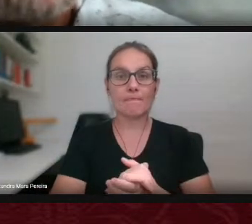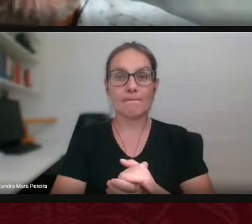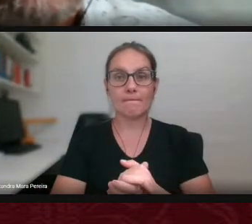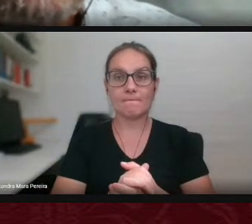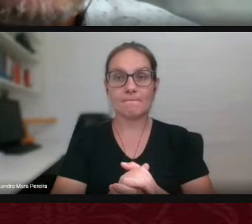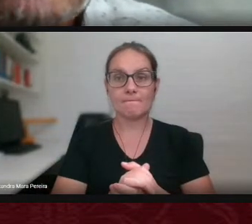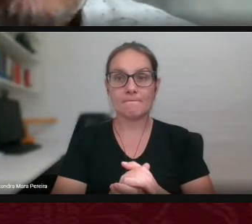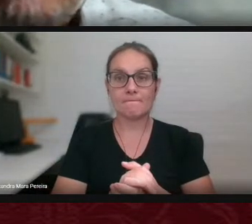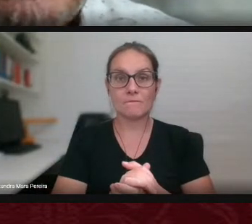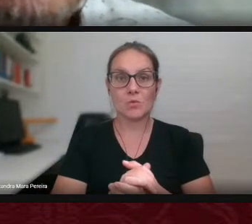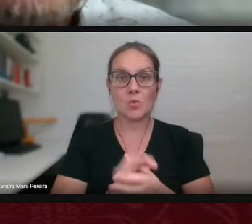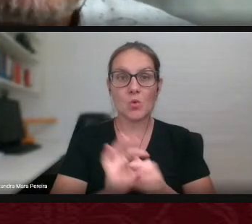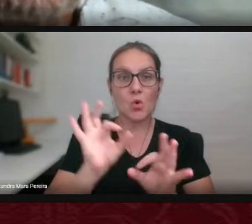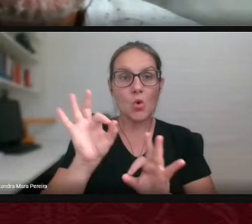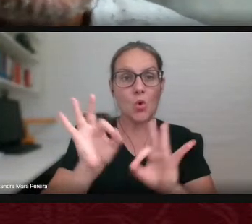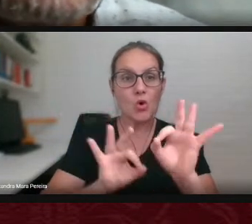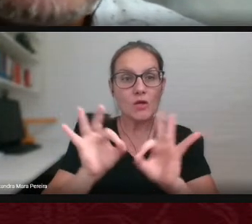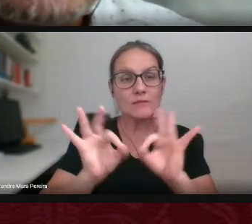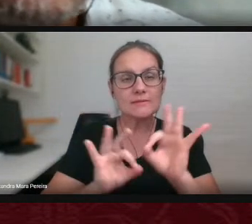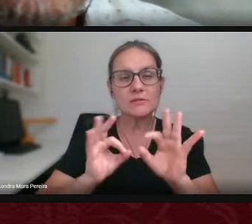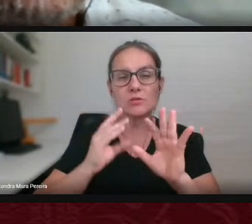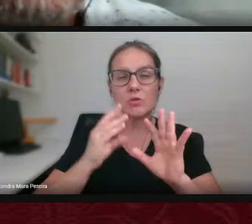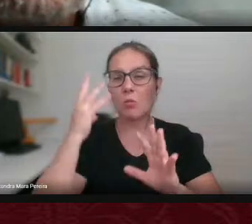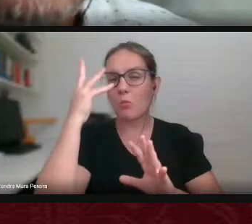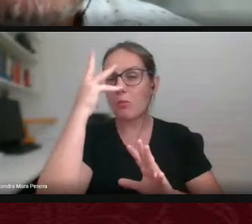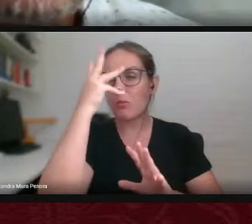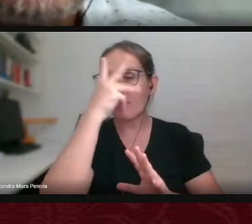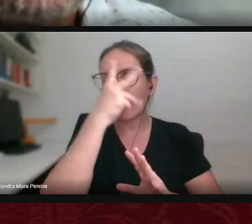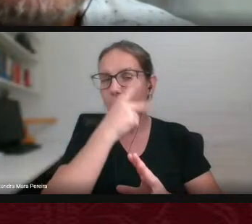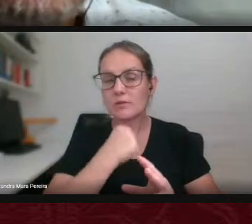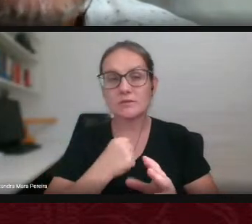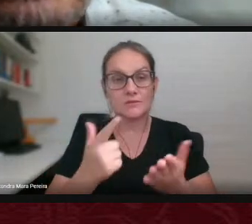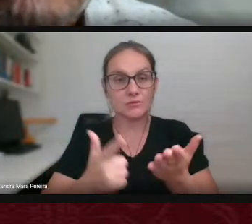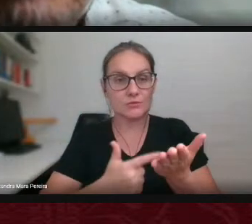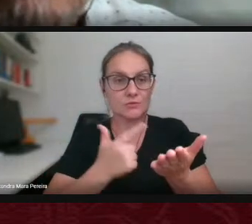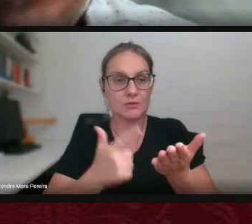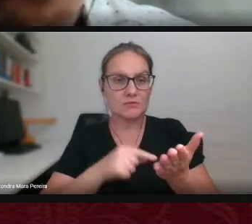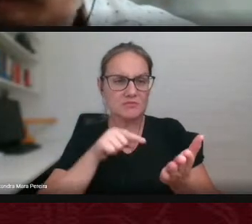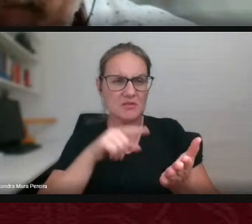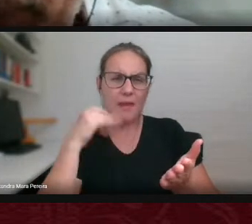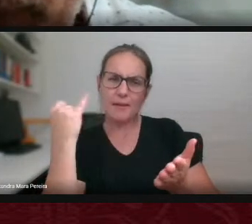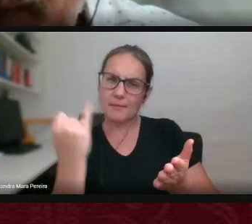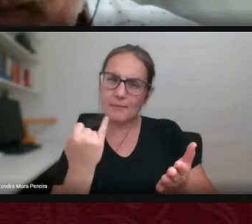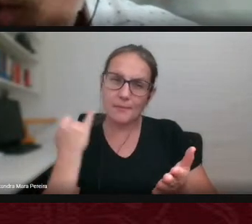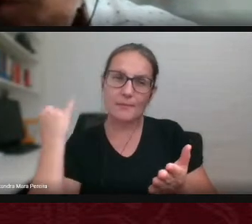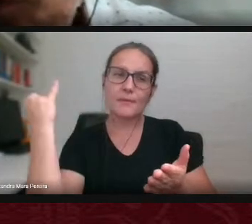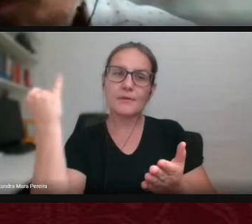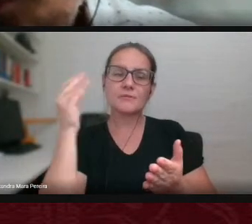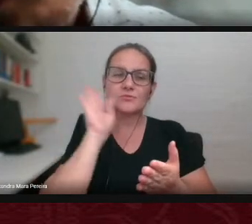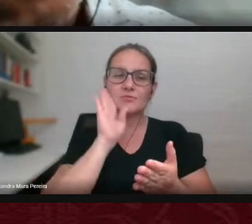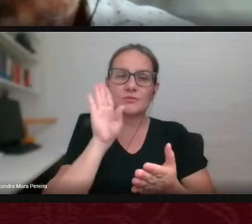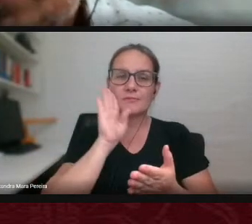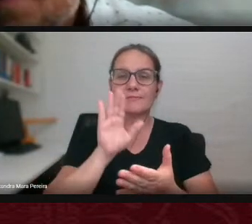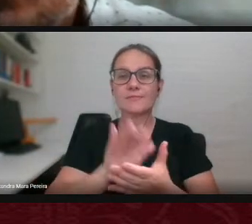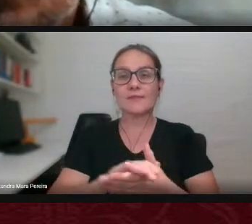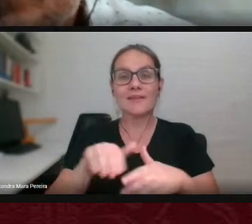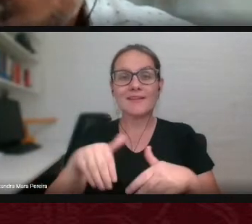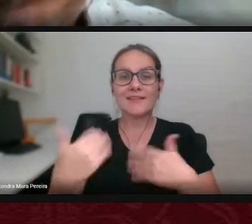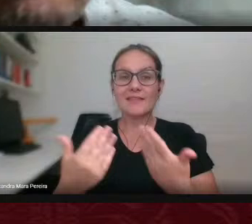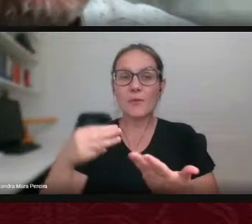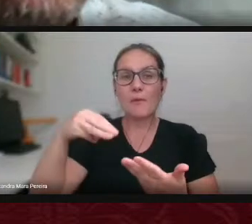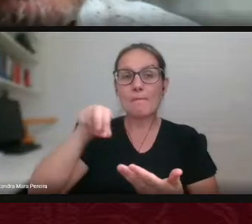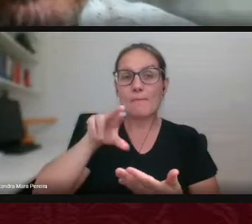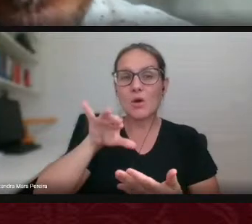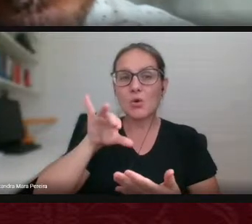construção bonita dos livros acho que isso é muito importante muito legal então Maurício muito obrigado